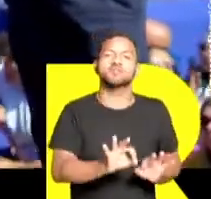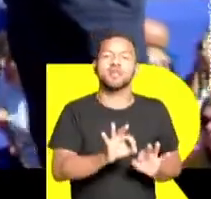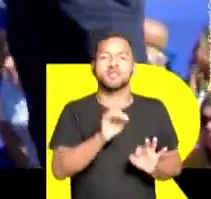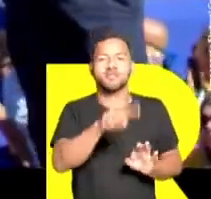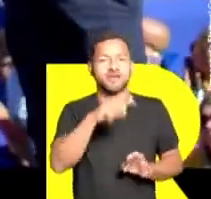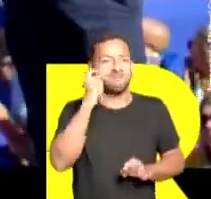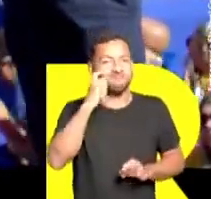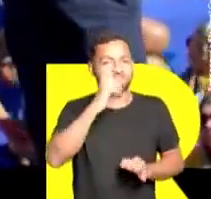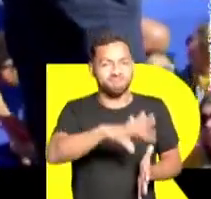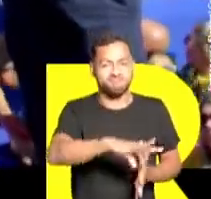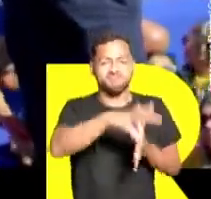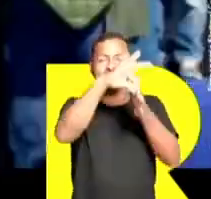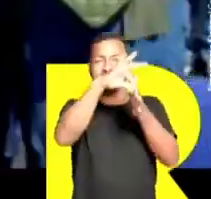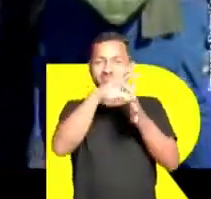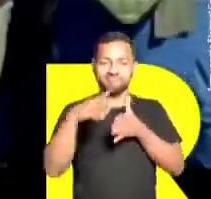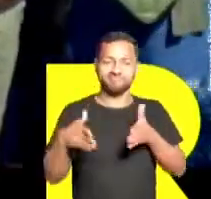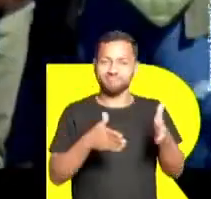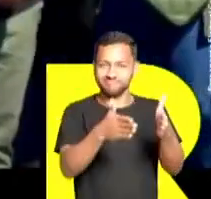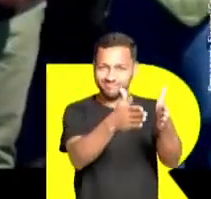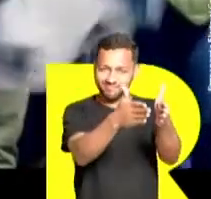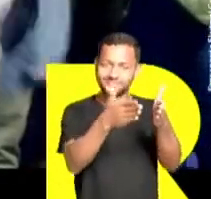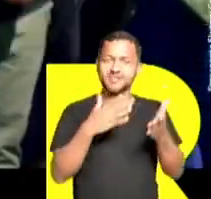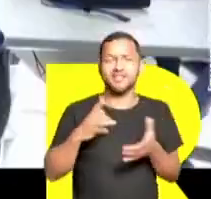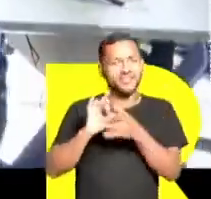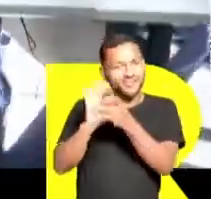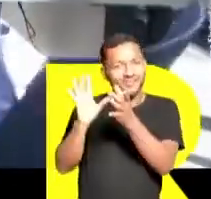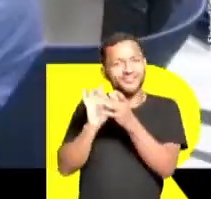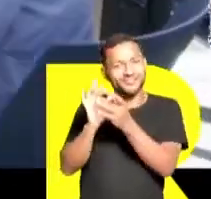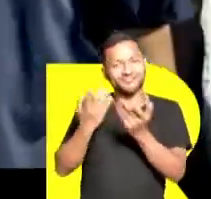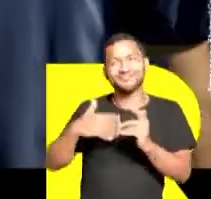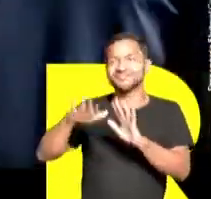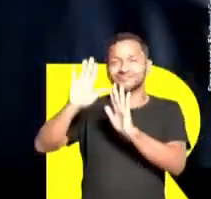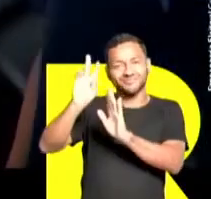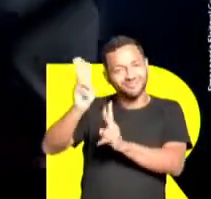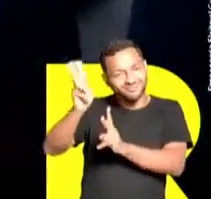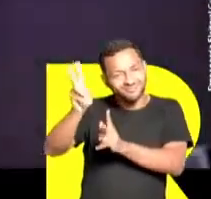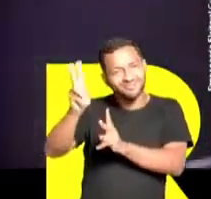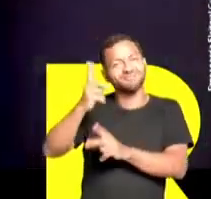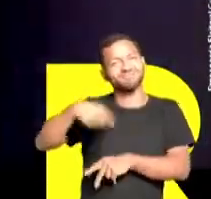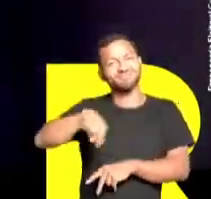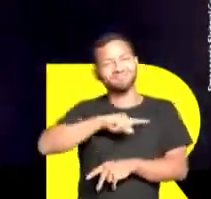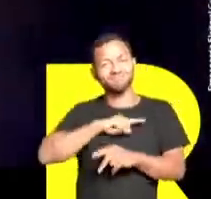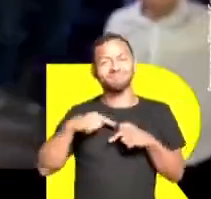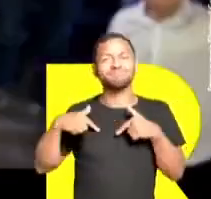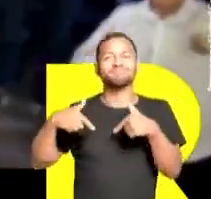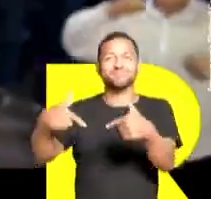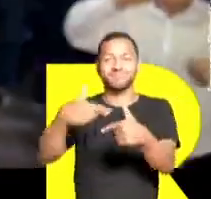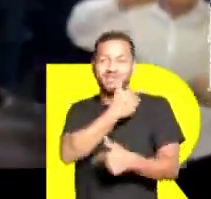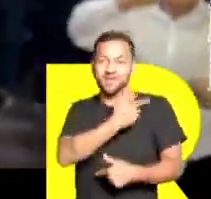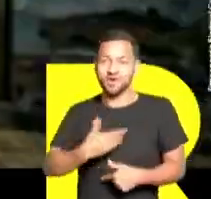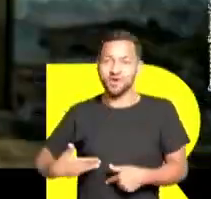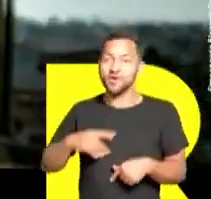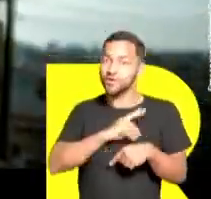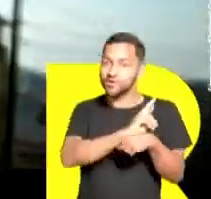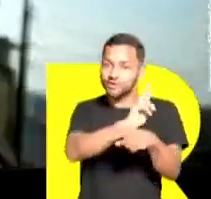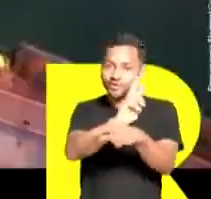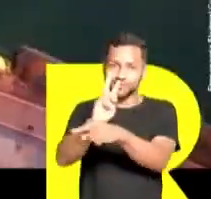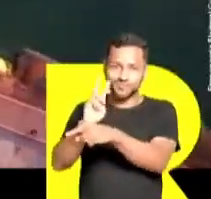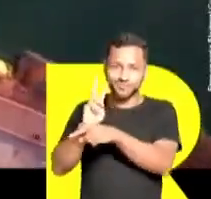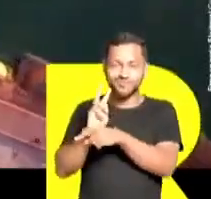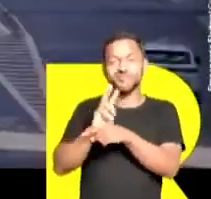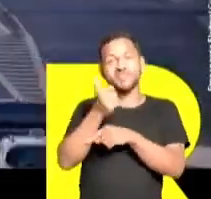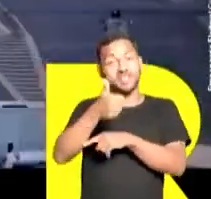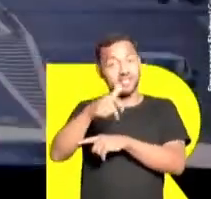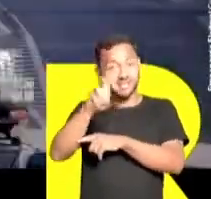certa, Ricardo. Escolher você como vice. Deixa, deixa, Ricardo lá. Deixa o cara governar.